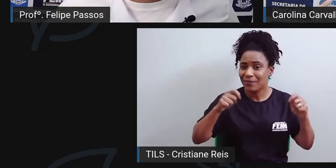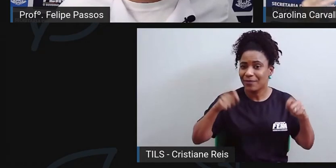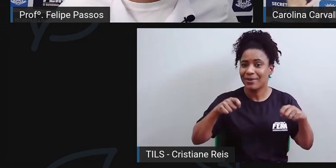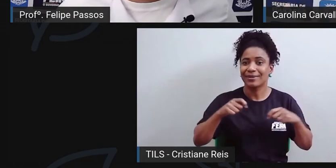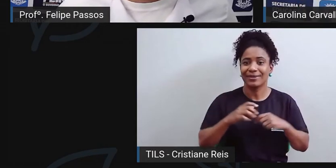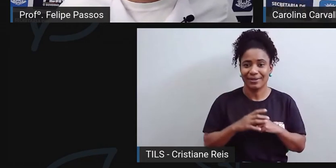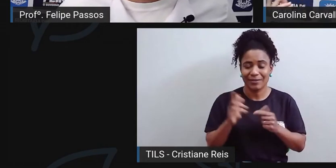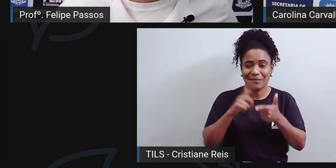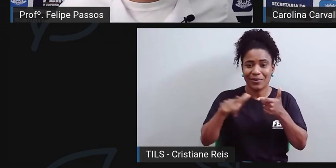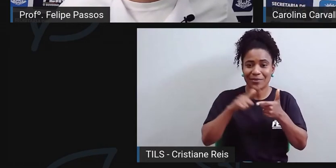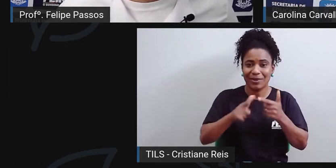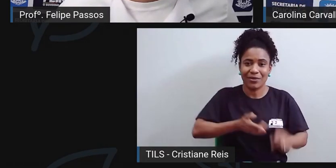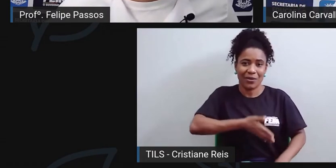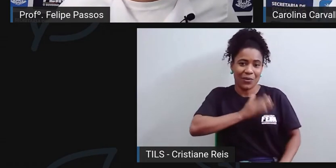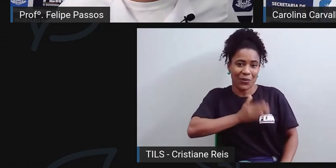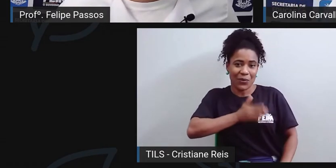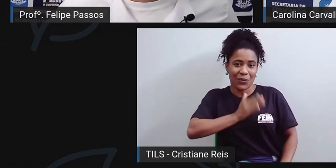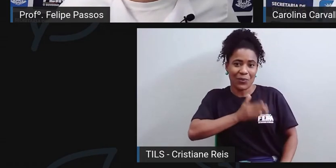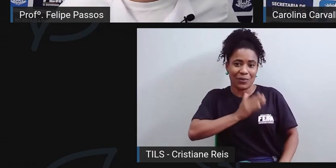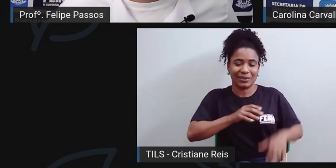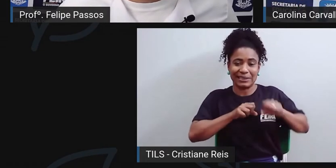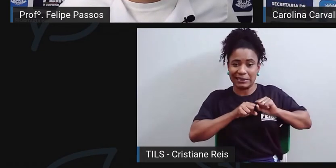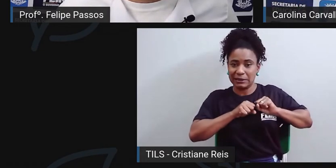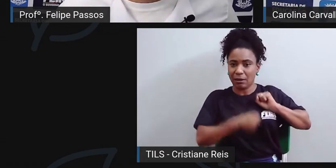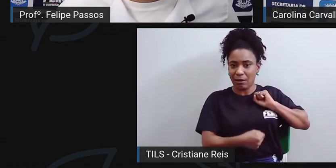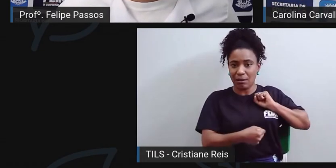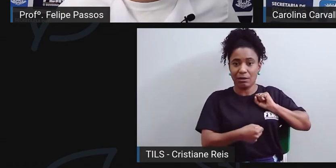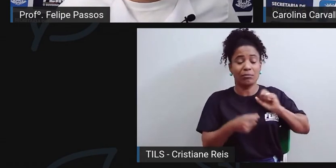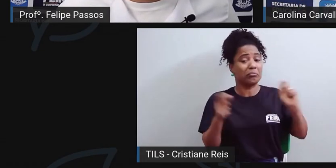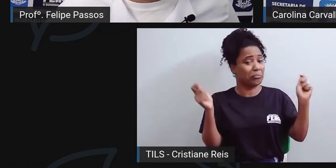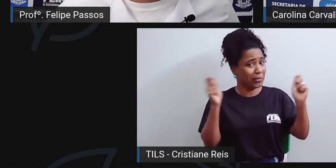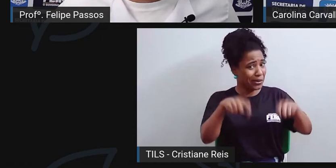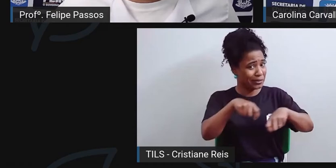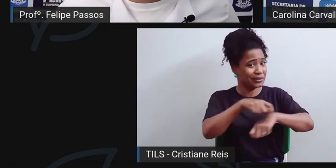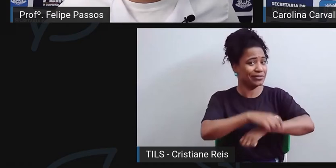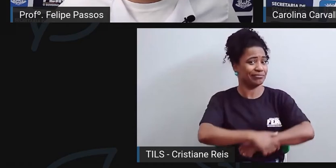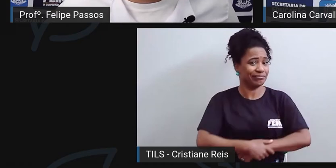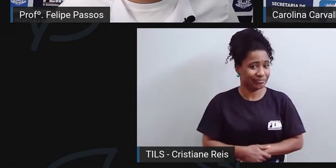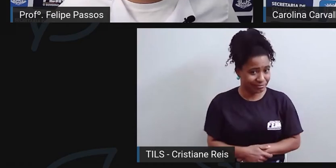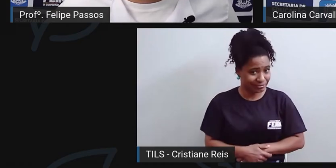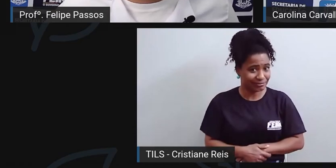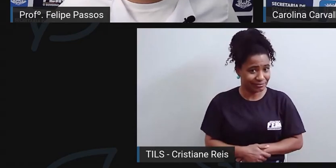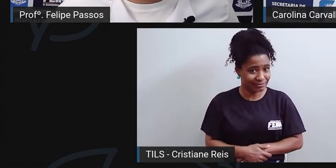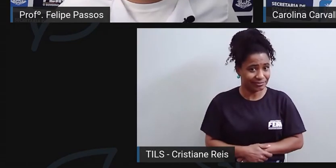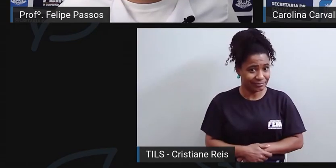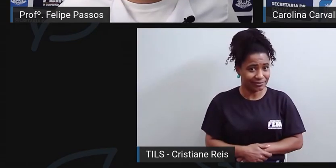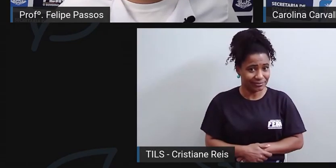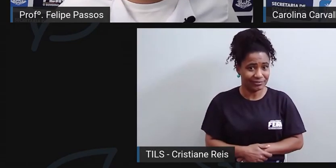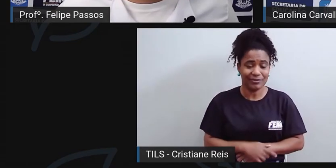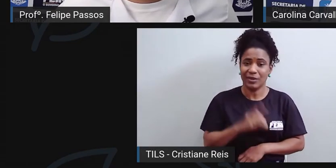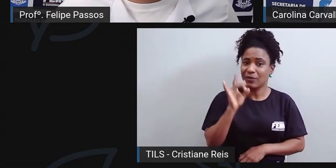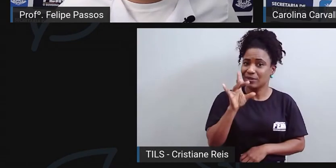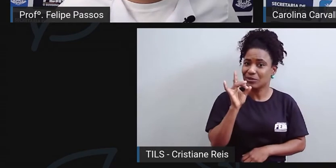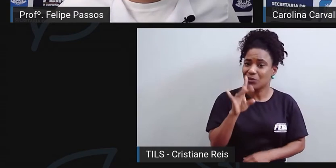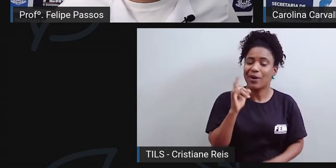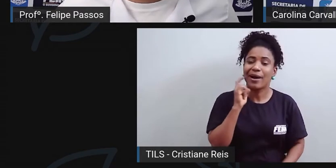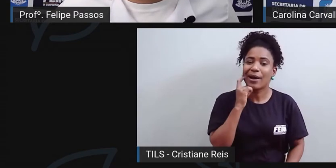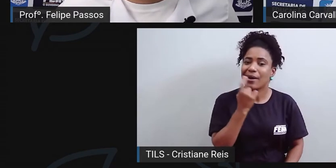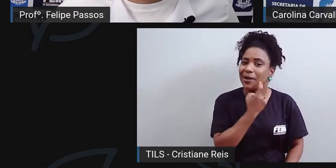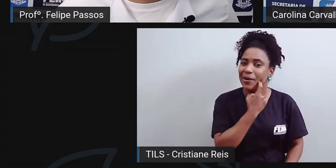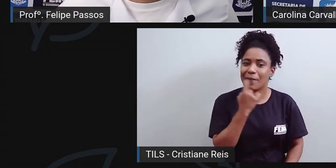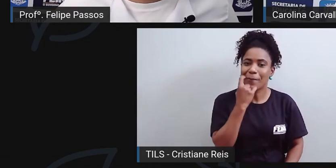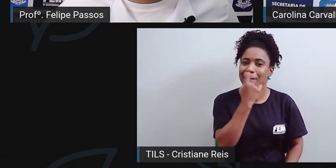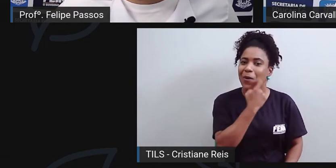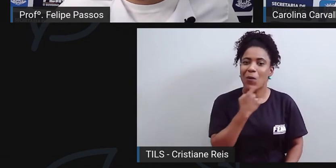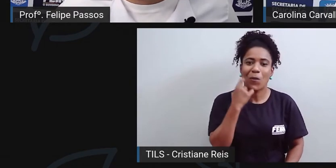problemas cardíacos como infarto do miocárdio, por exemplo. Então, não é só boca, não é só dente.